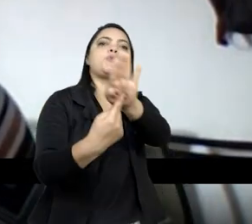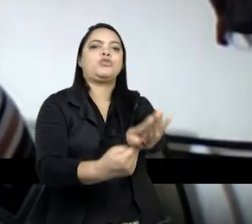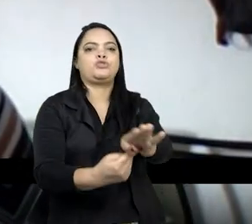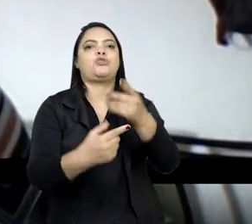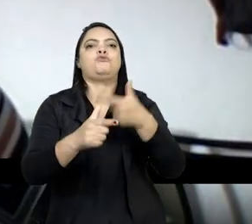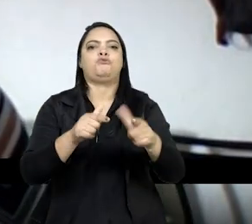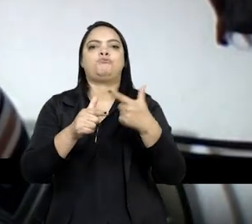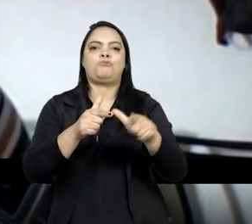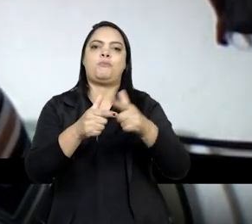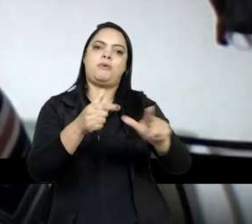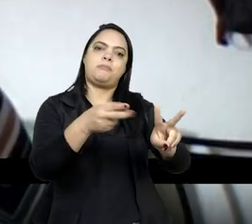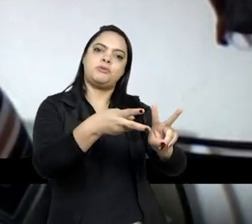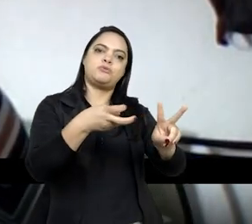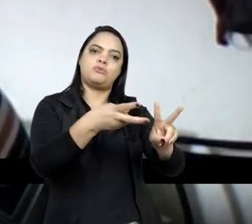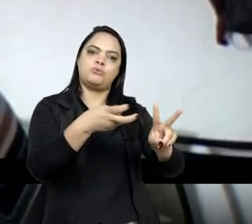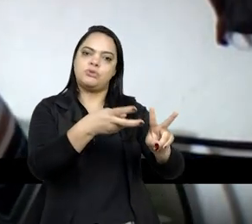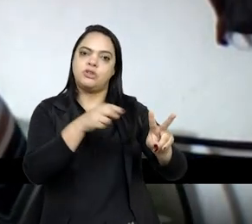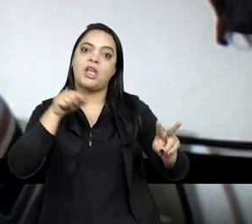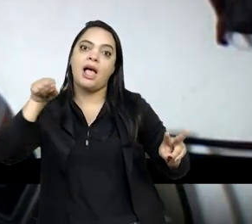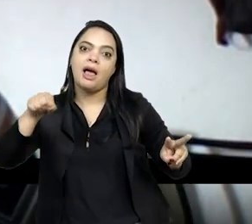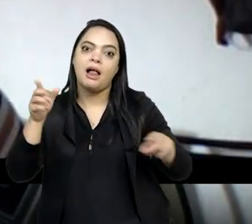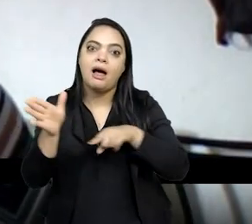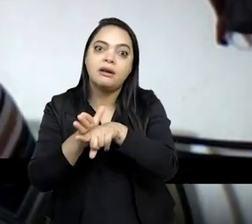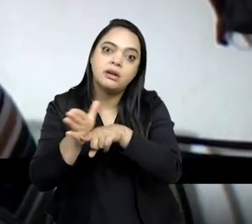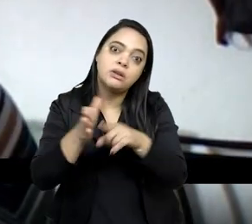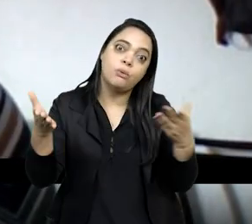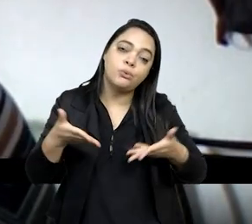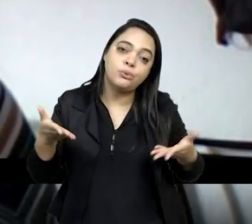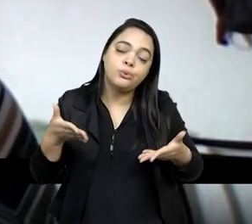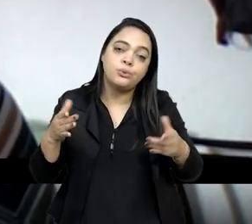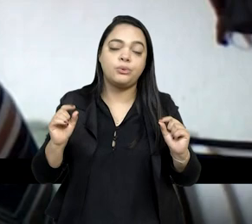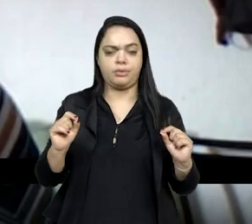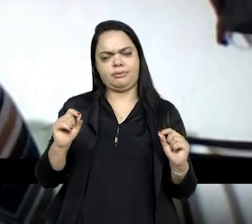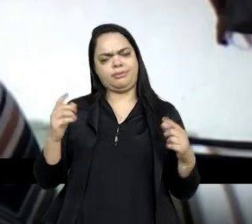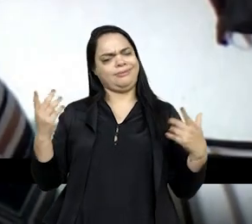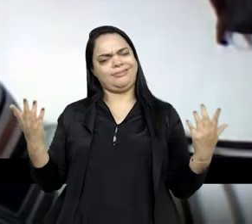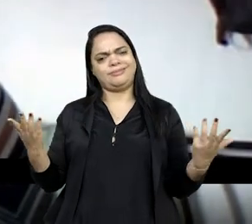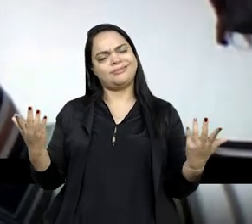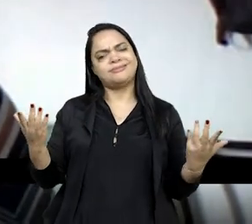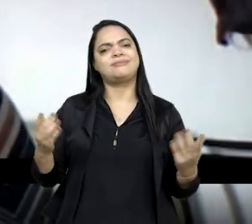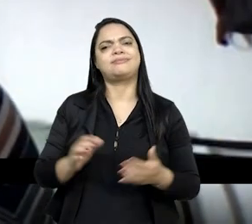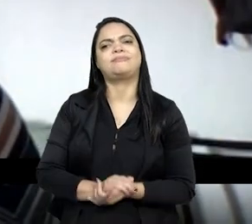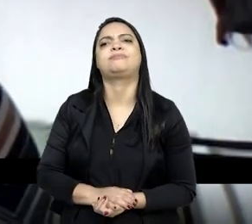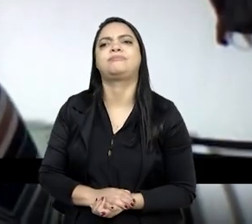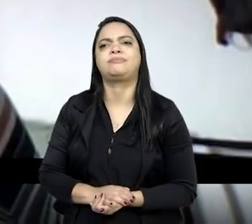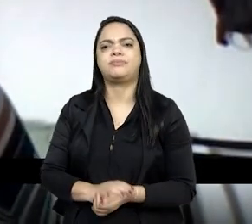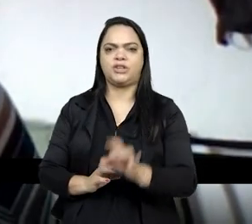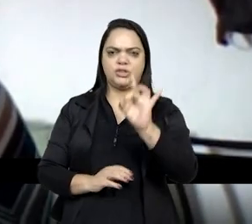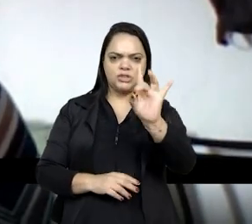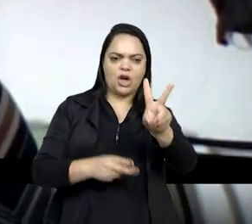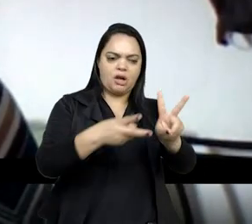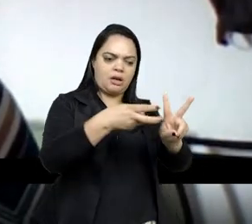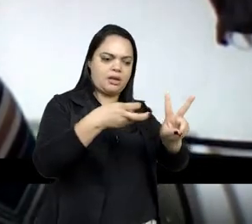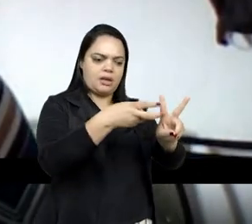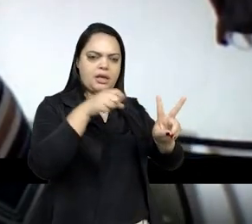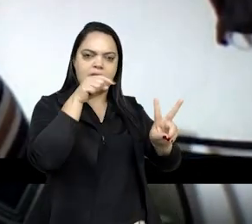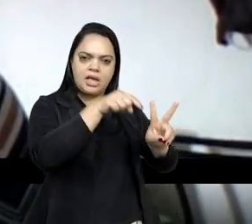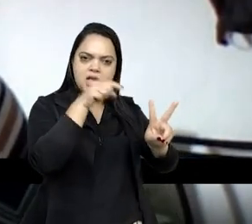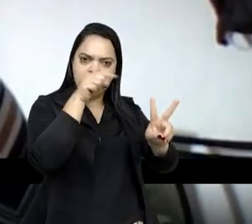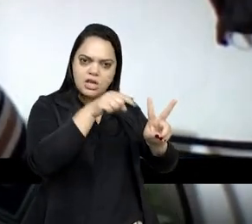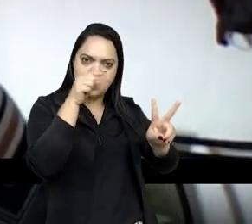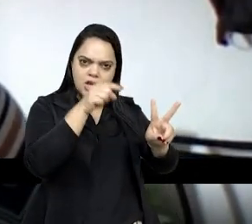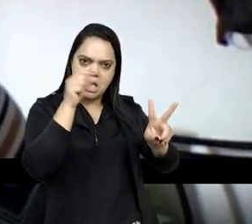indígenas que ela estava analisando no tempo presente. Então, não só os indígenas vêm